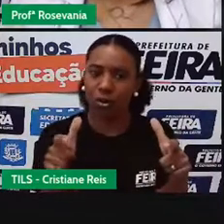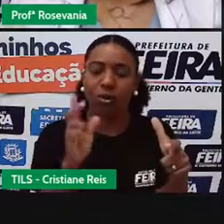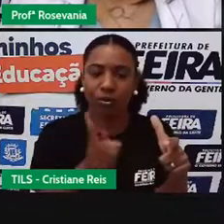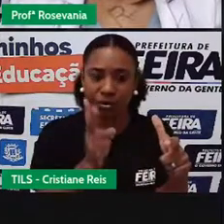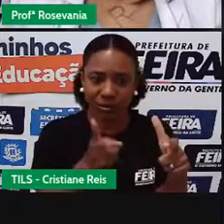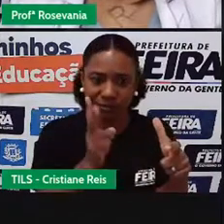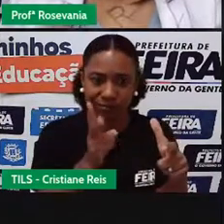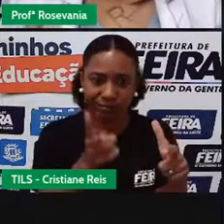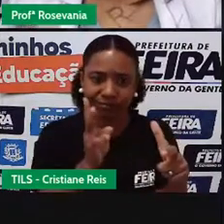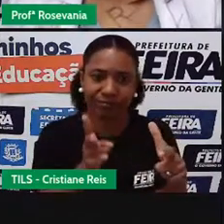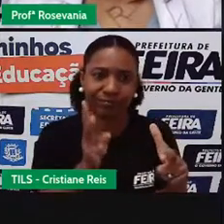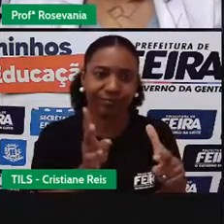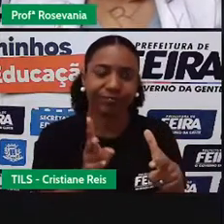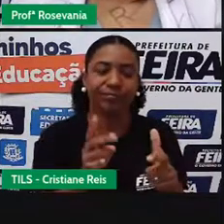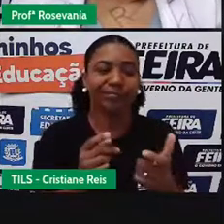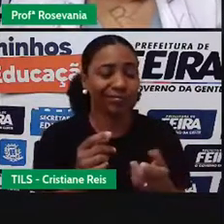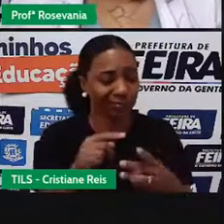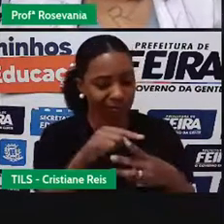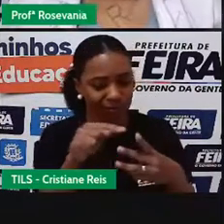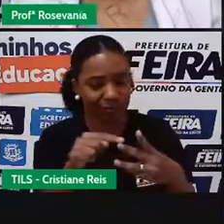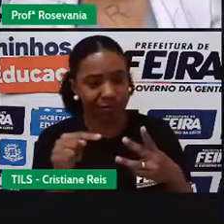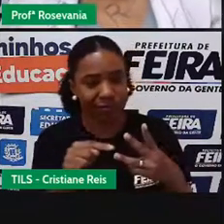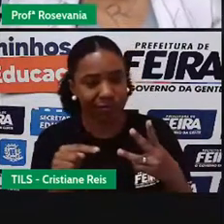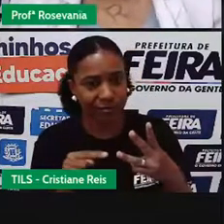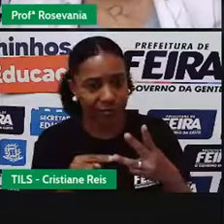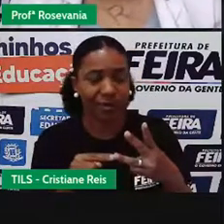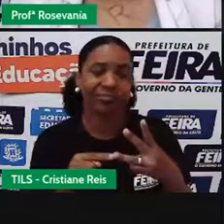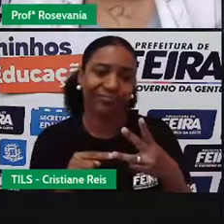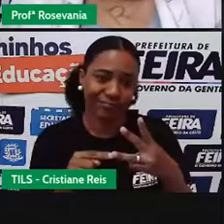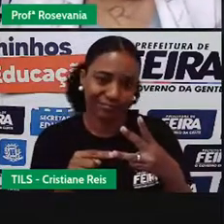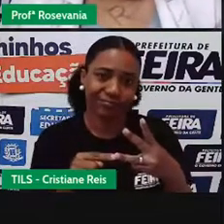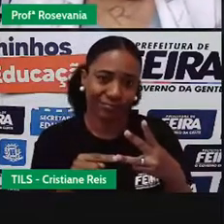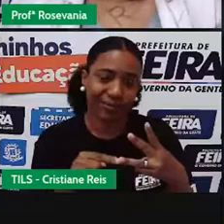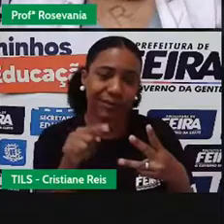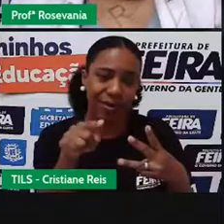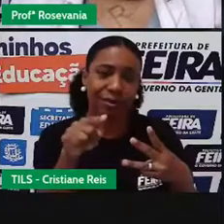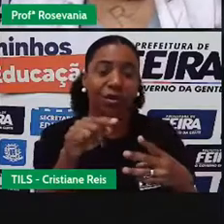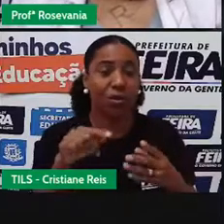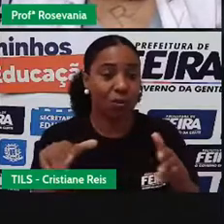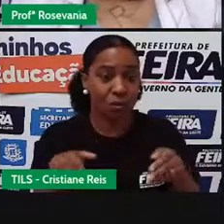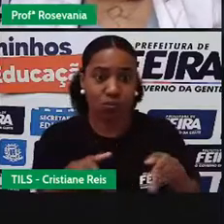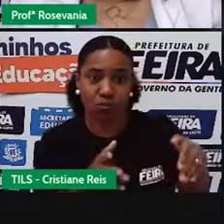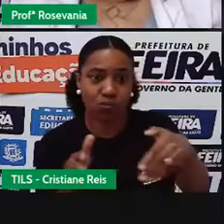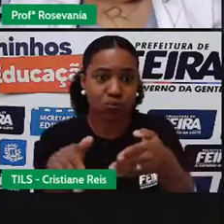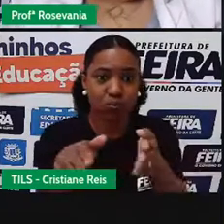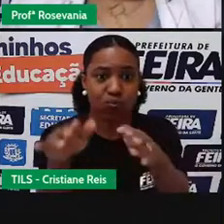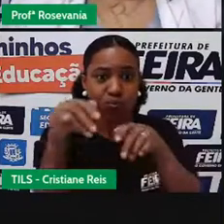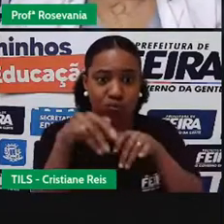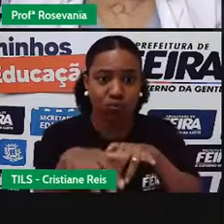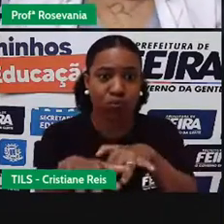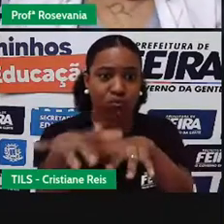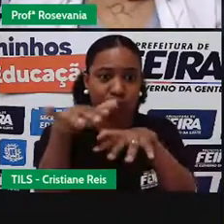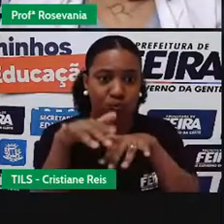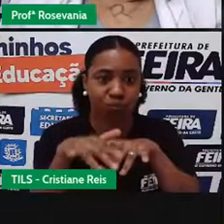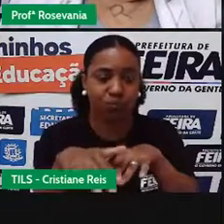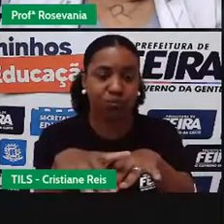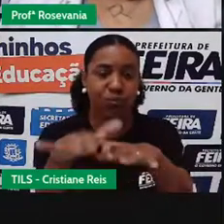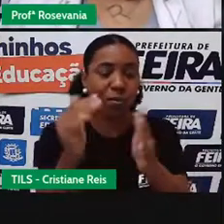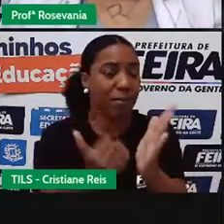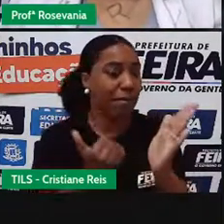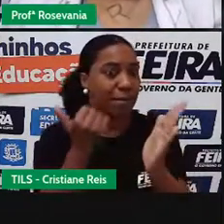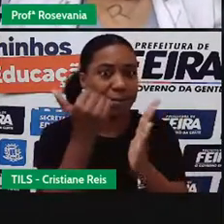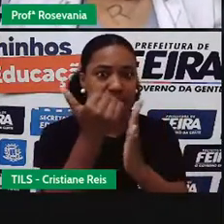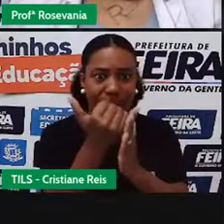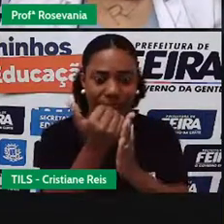água ali, agora de todos, né, o mais caudaloso, como eu falei, é o rio Jacuípe que tem água o ano todo, mas em